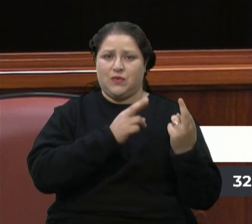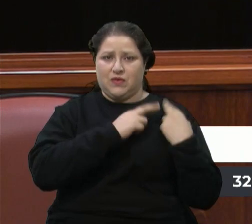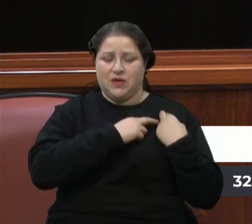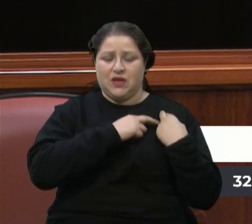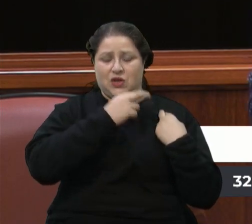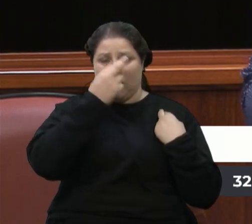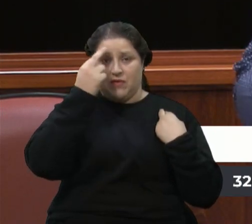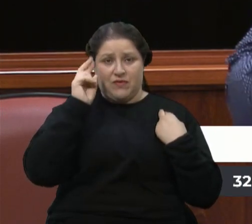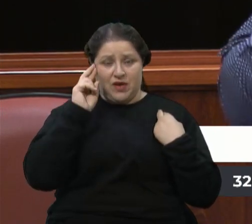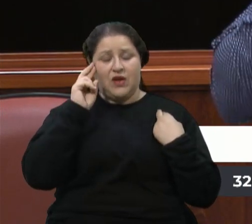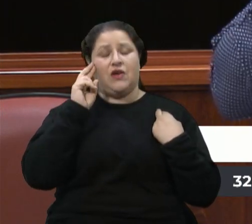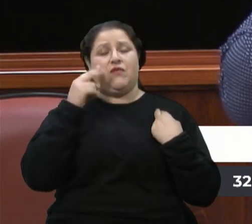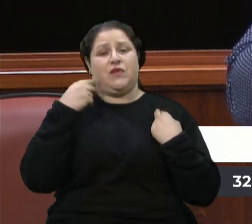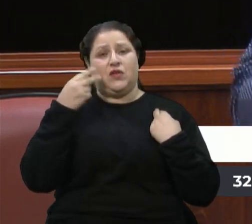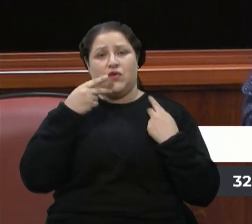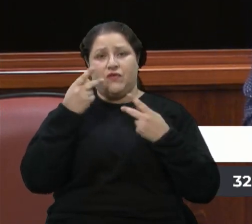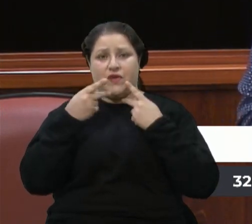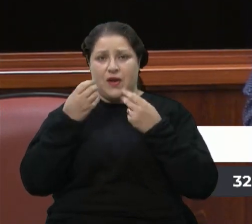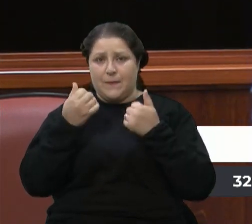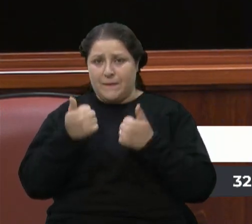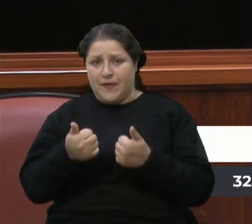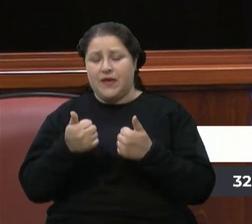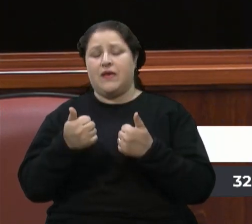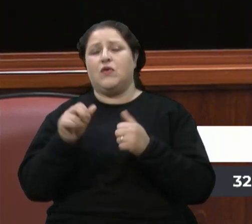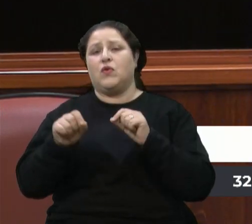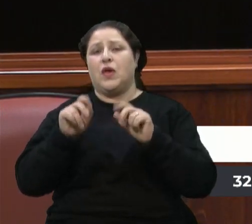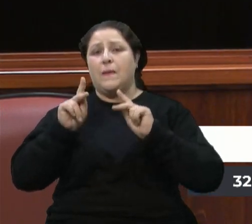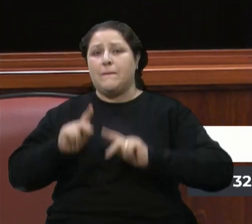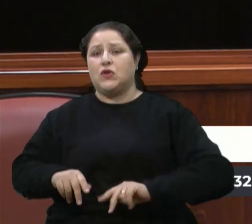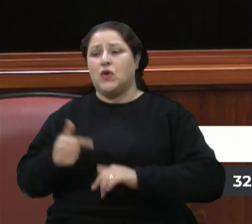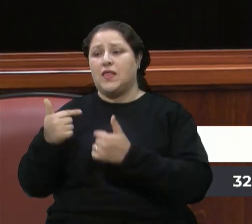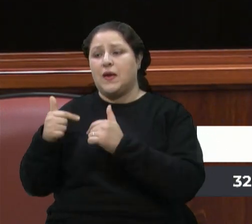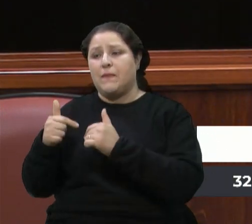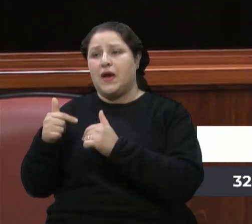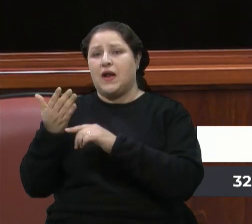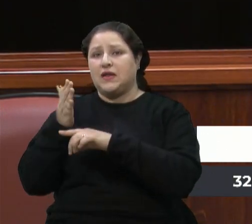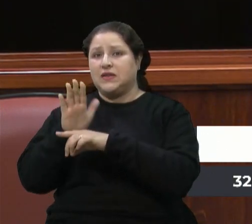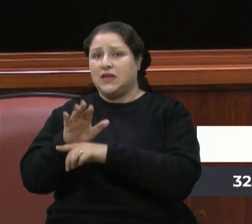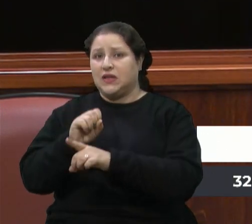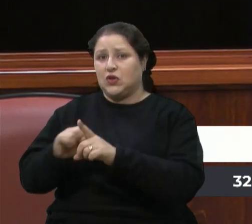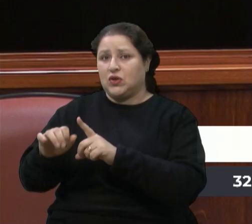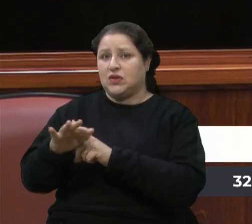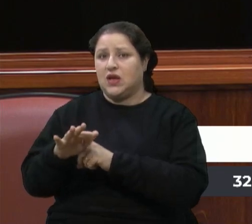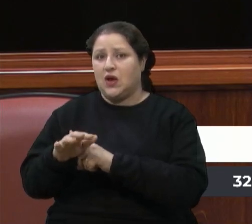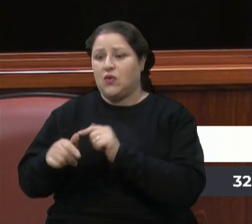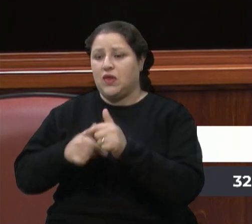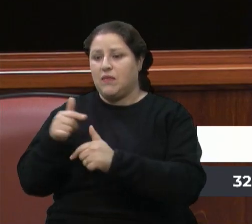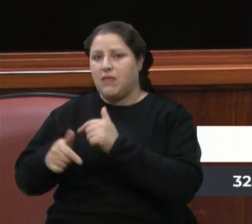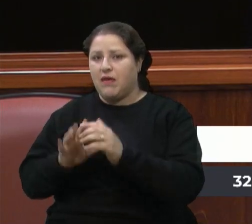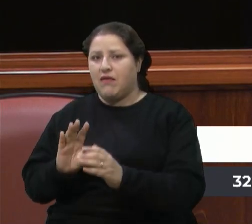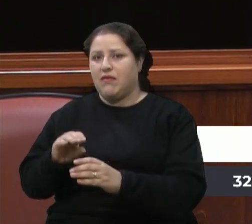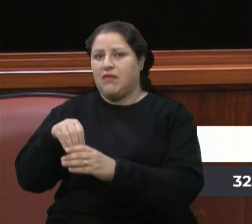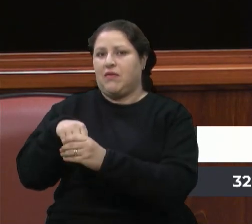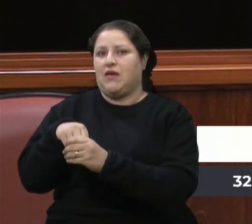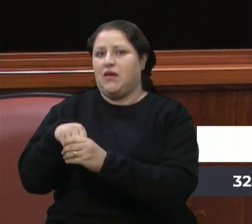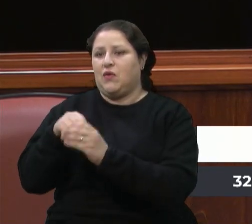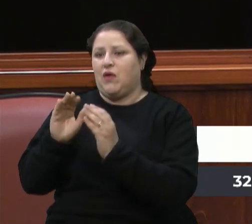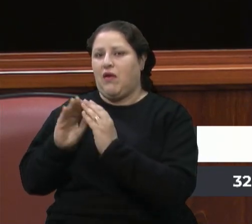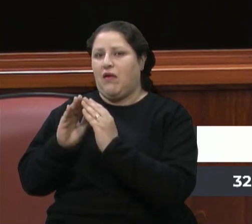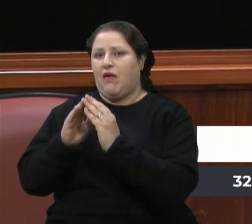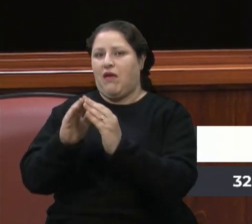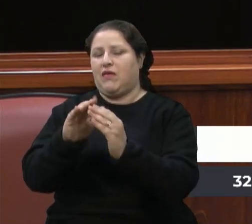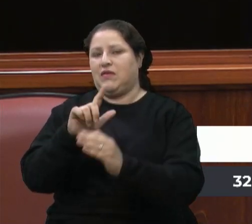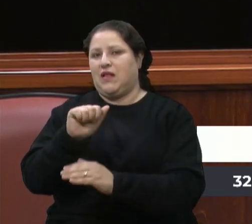Trouxe levantou muito bem os trabalhadores e trabalhadoras da assistência social, né, que atuam nos abrigos,